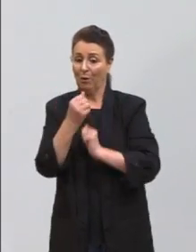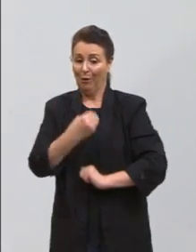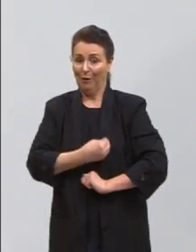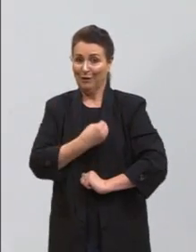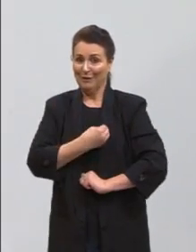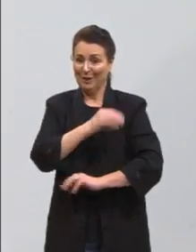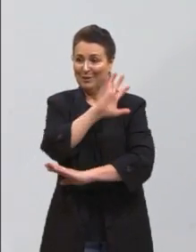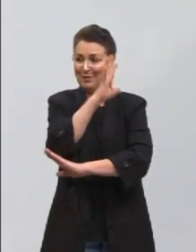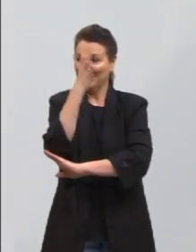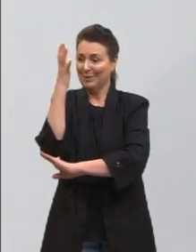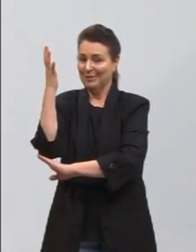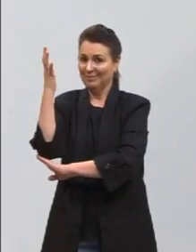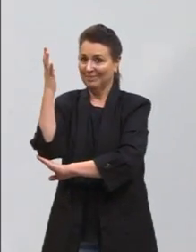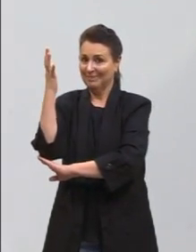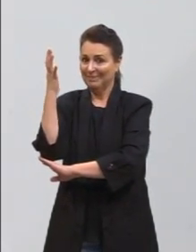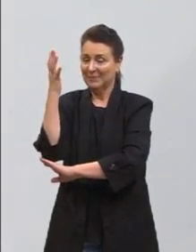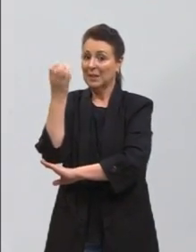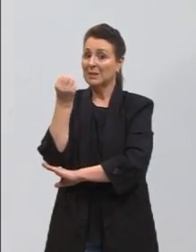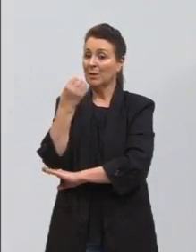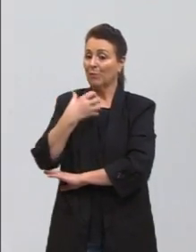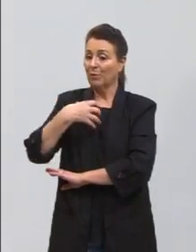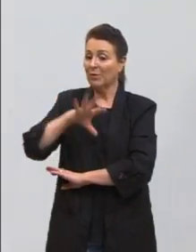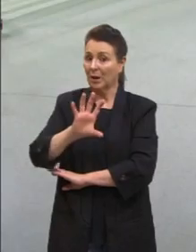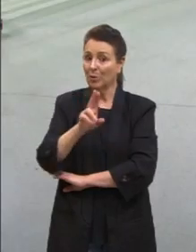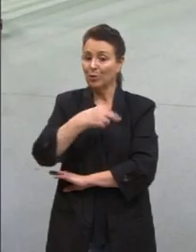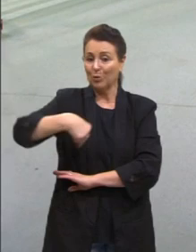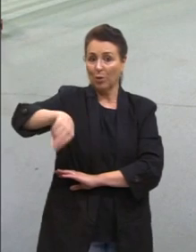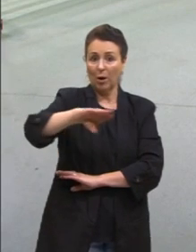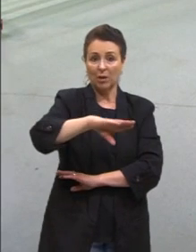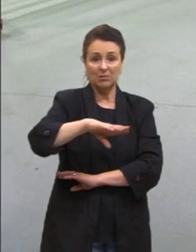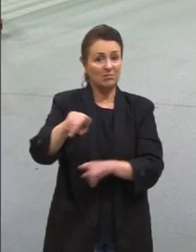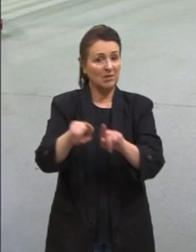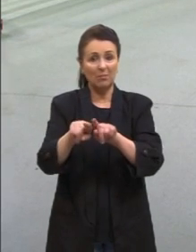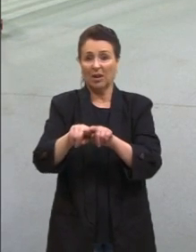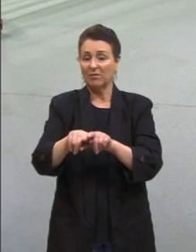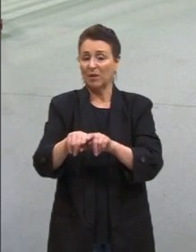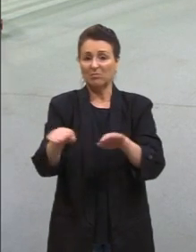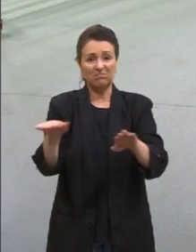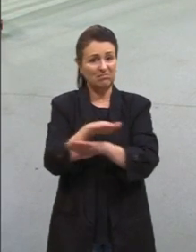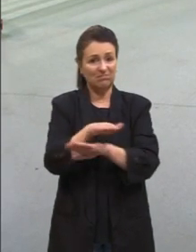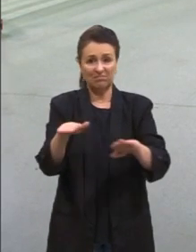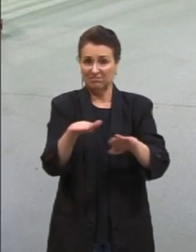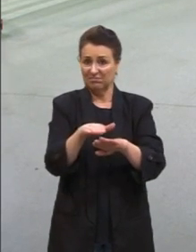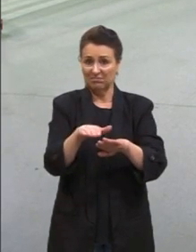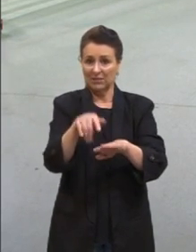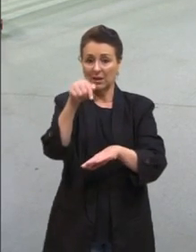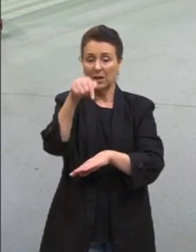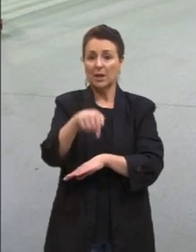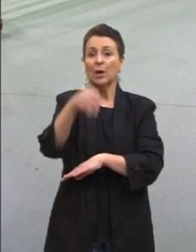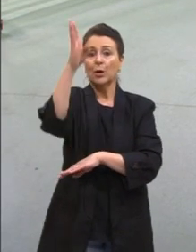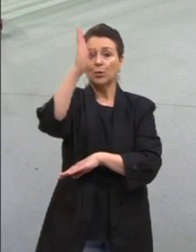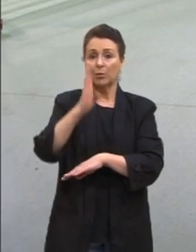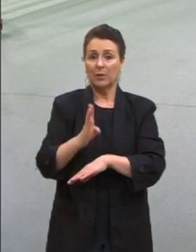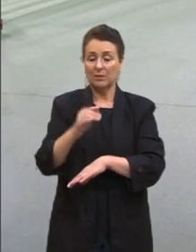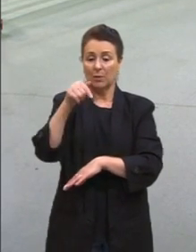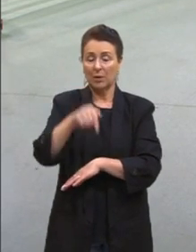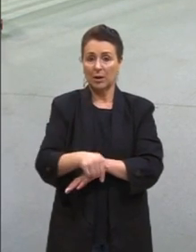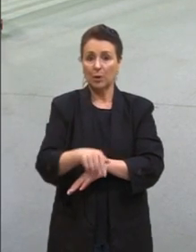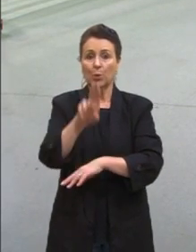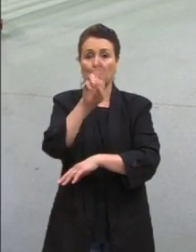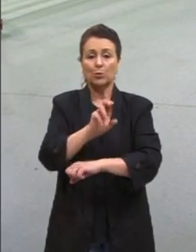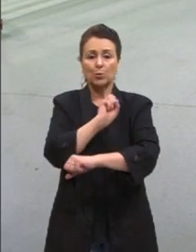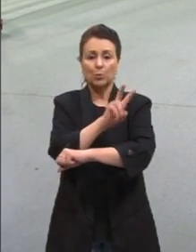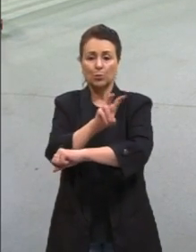Porque, do contrário, nós vamos nos destruir. E no Brasil, desculpa Douglas, mas só para finalizar essa questão desses venenos, os